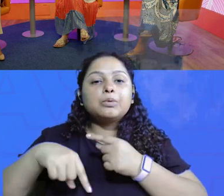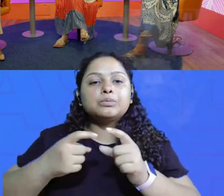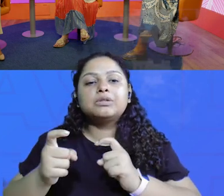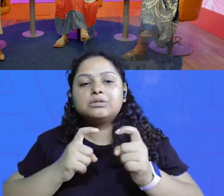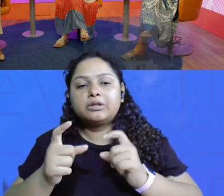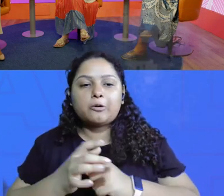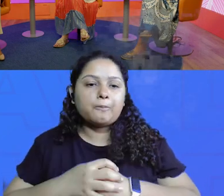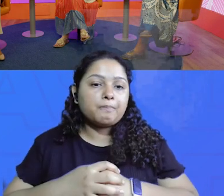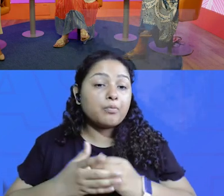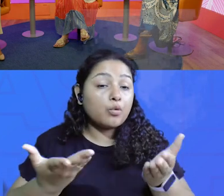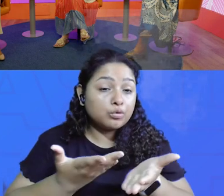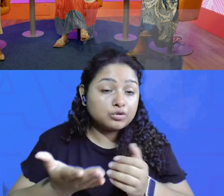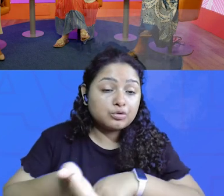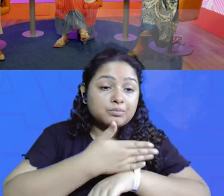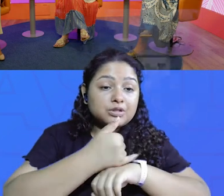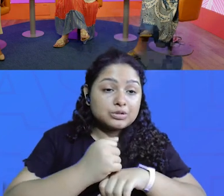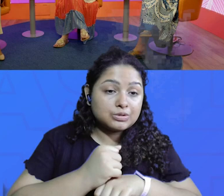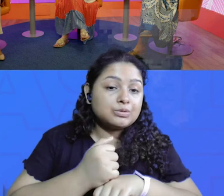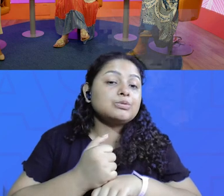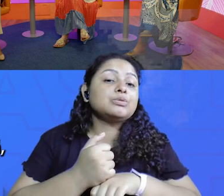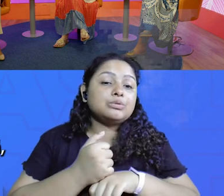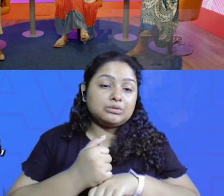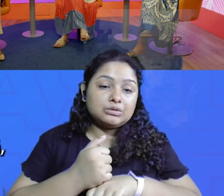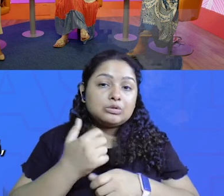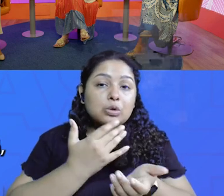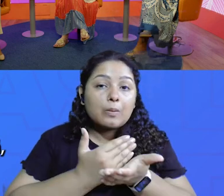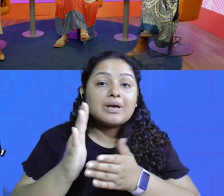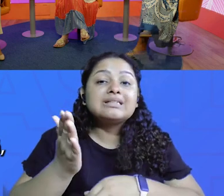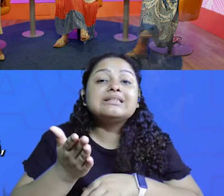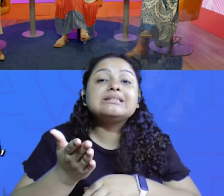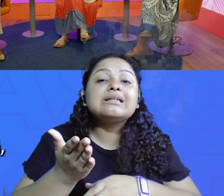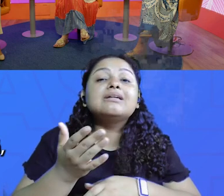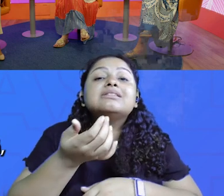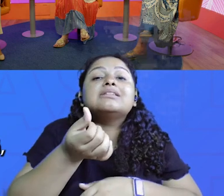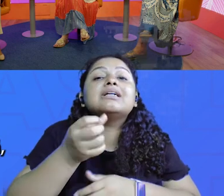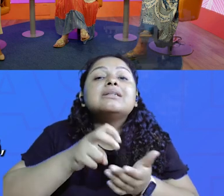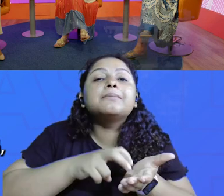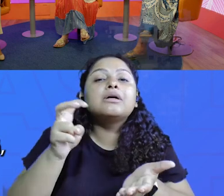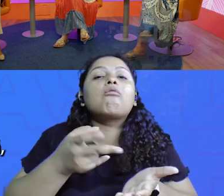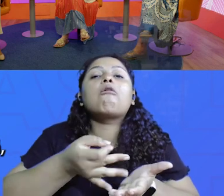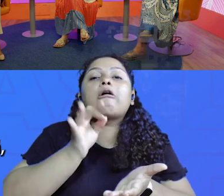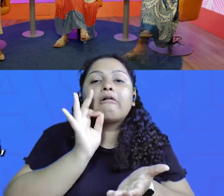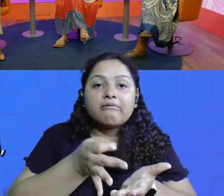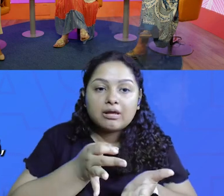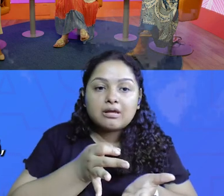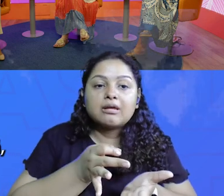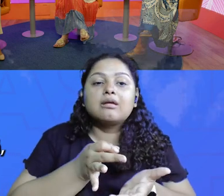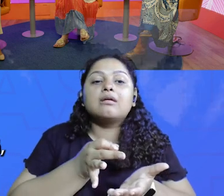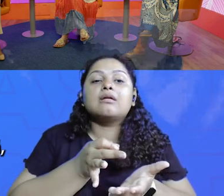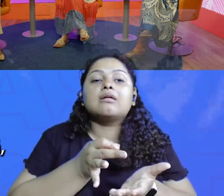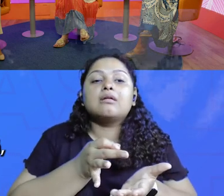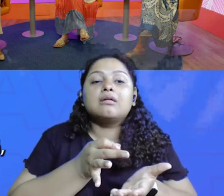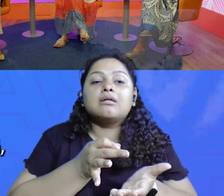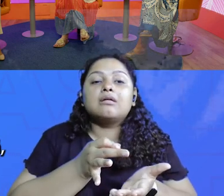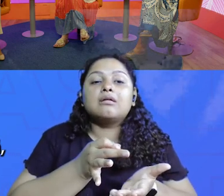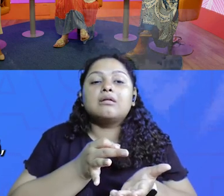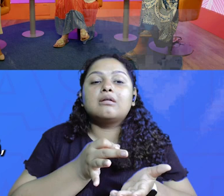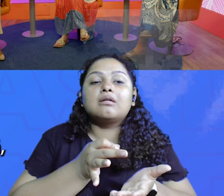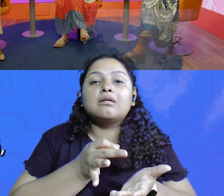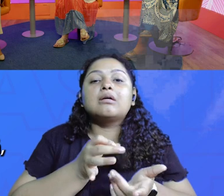com a reunião com eles. Hoje o dia começou cedo, vem, começa às seis da manhã com um bom café da manhã